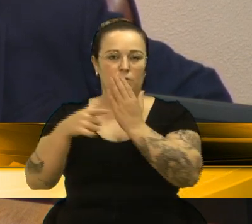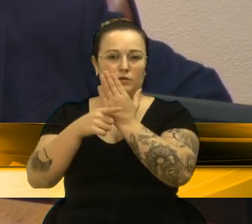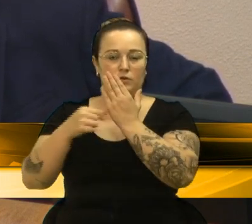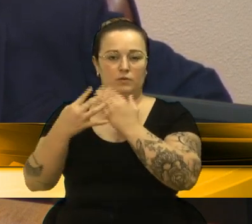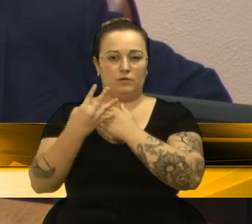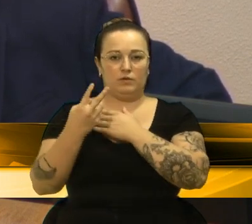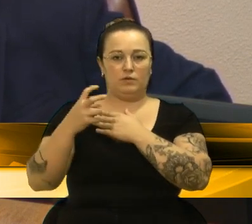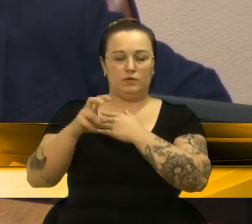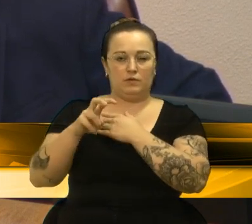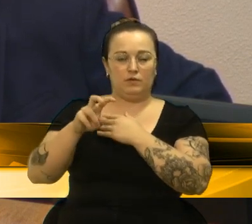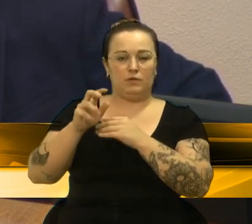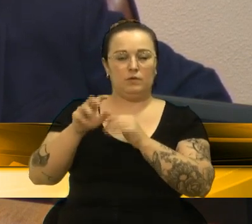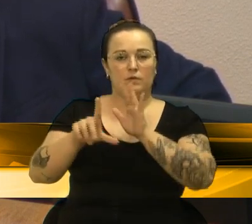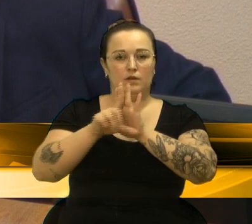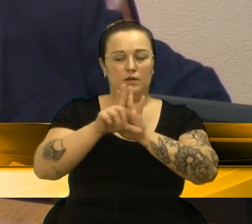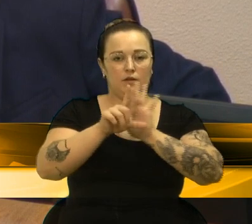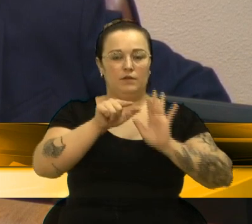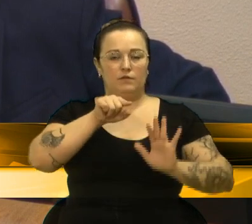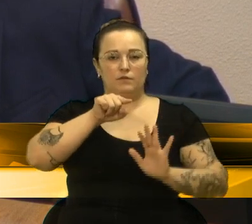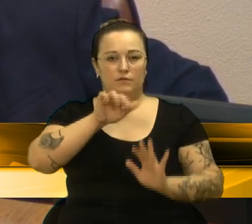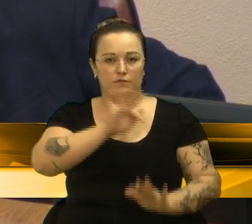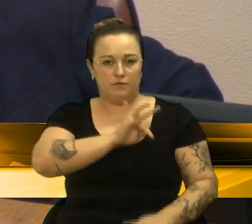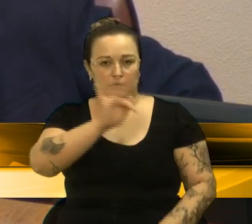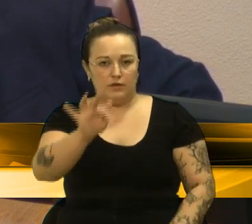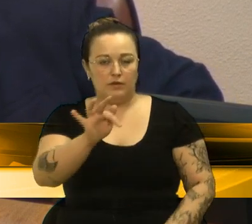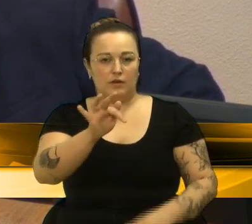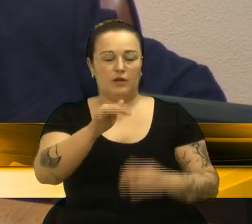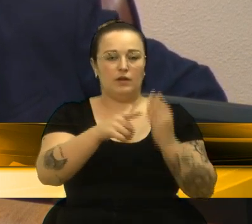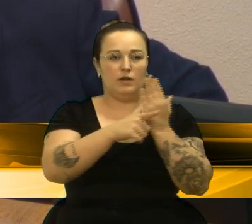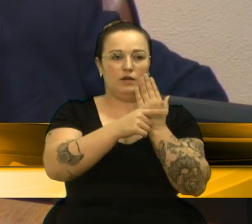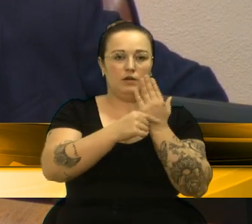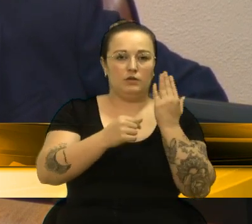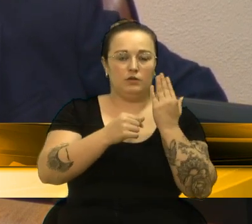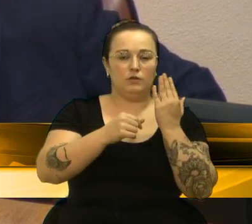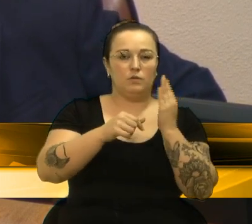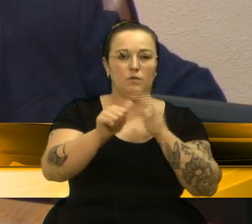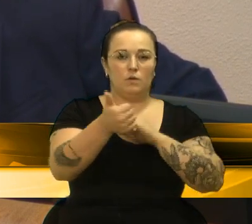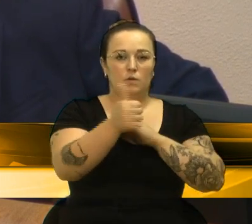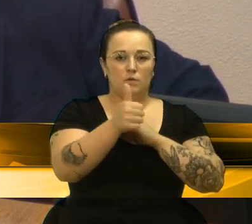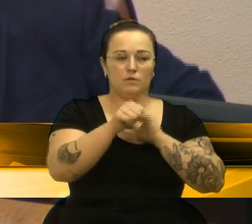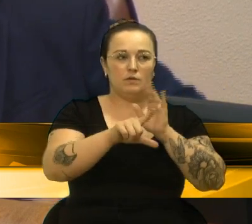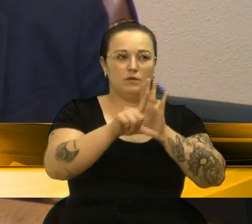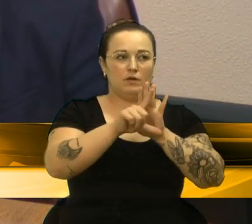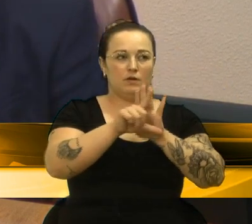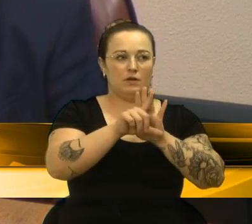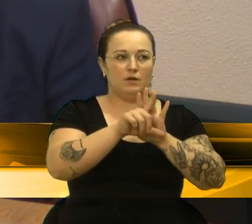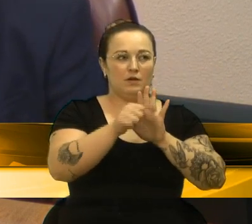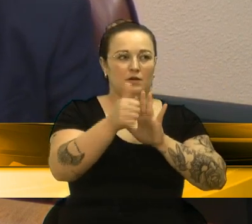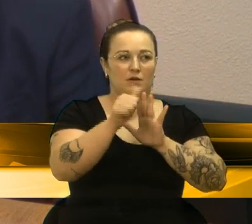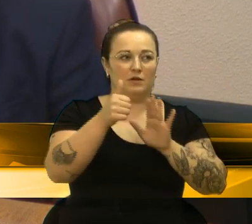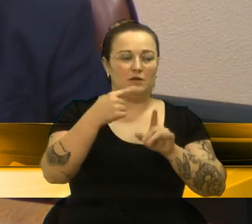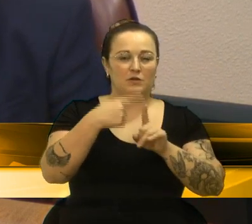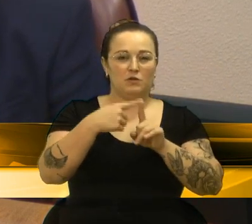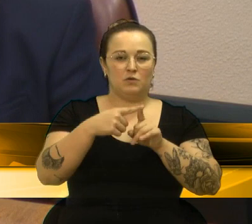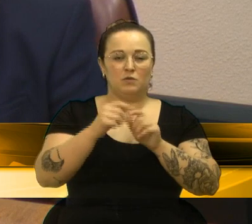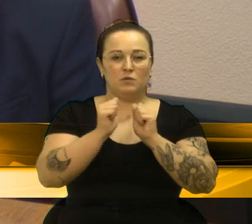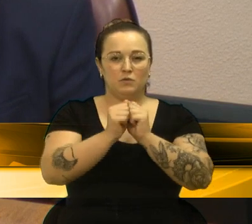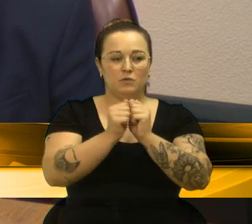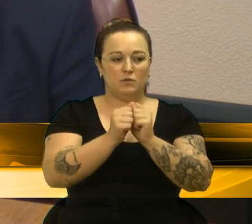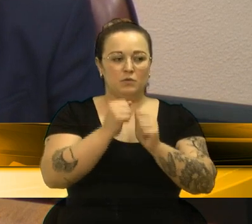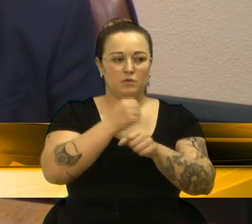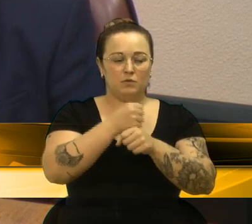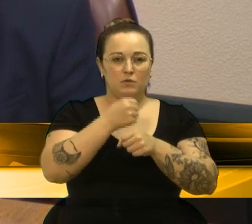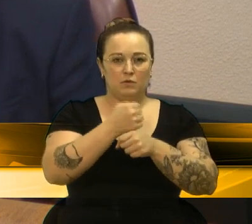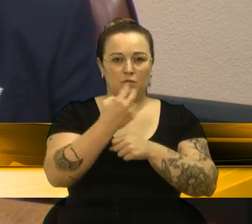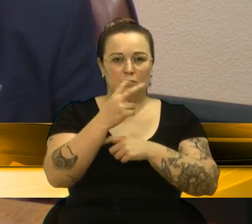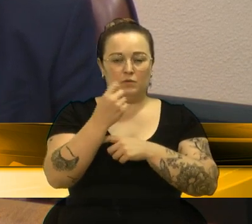Federal 1025, barra 2001, nem o artigo 11 da Lei Municipal 7854, barra 2014, como também não cerceou a participação do